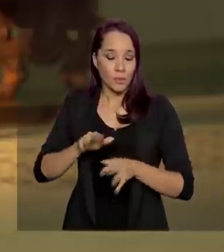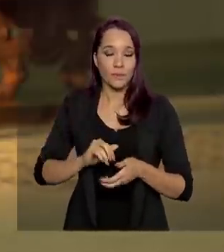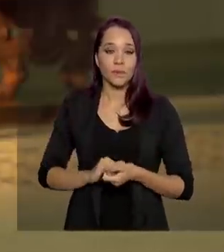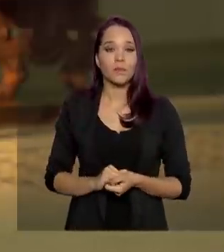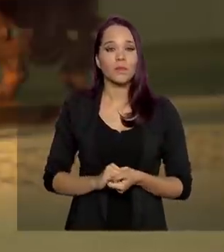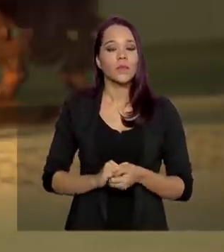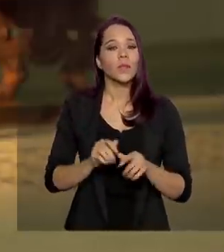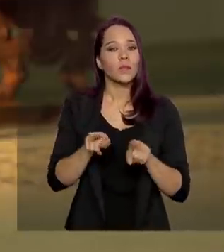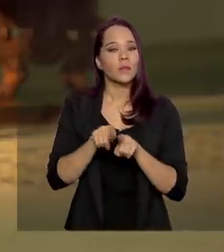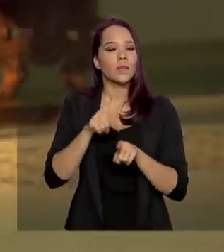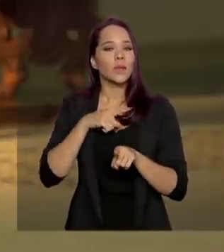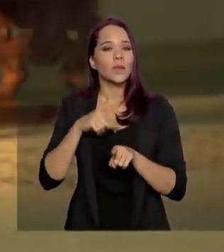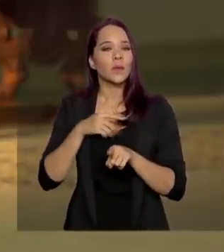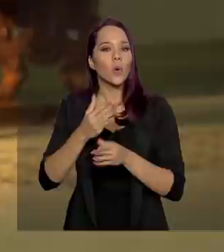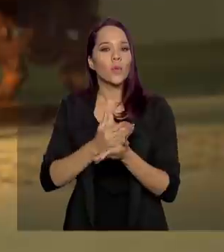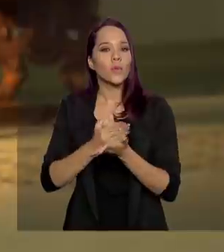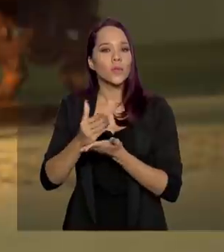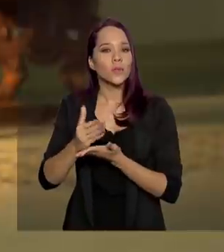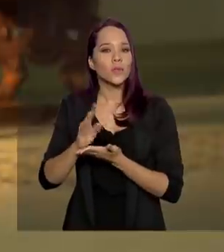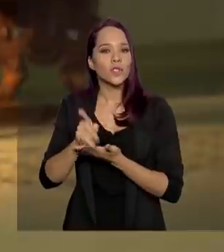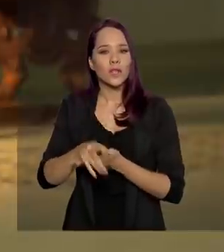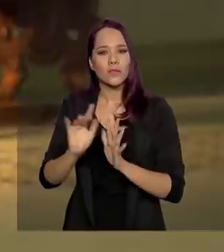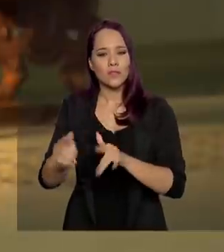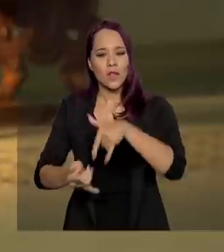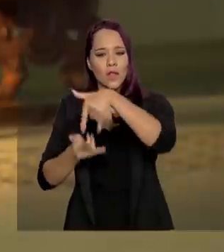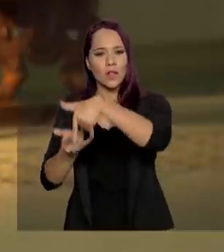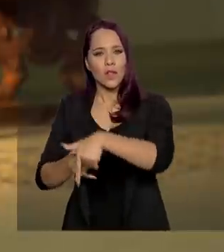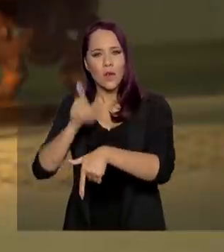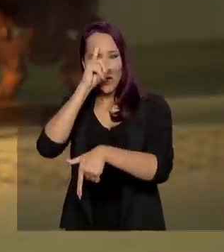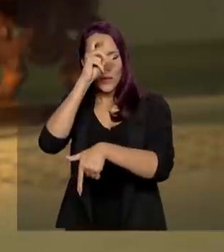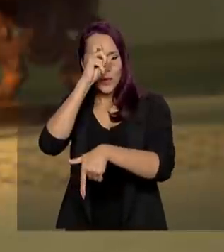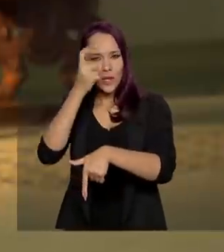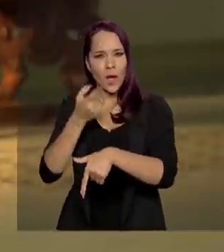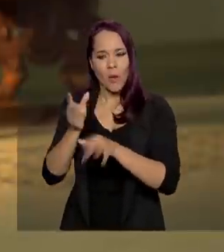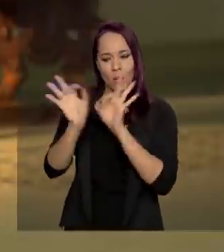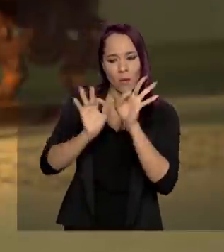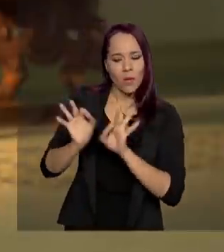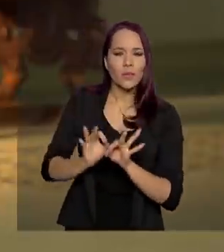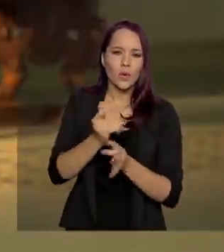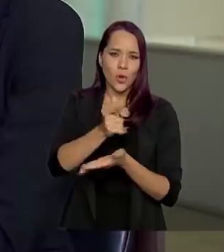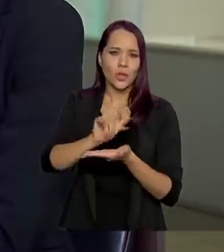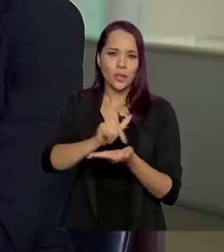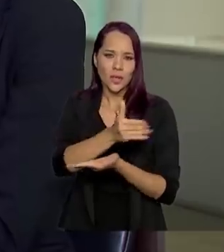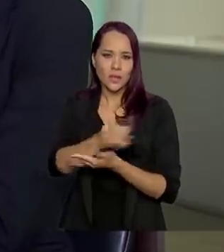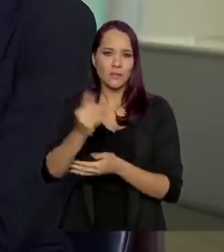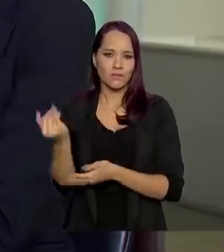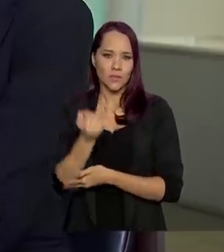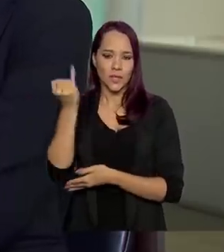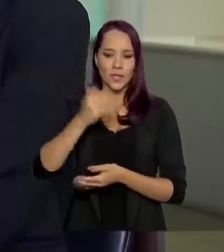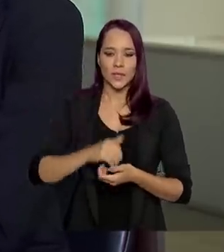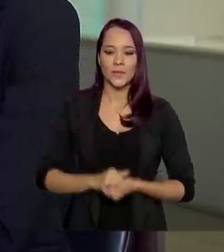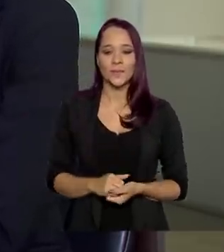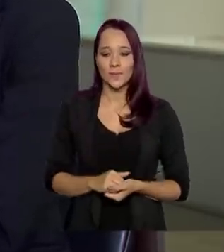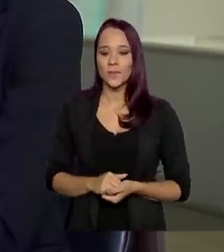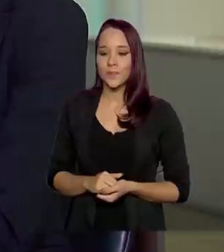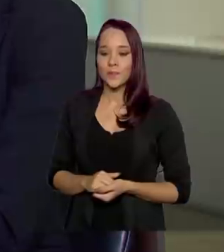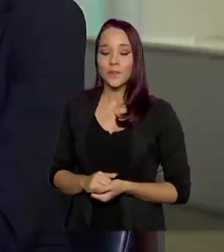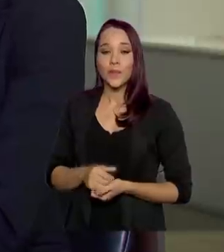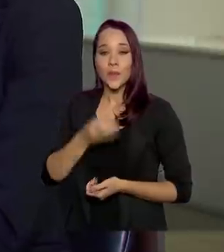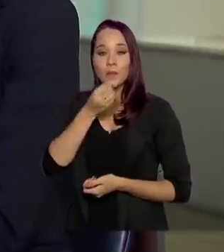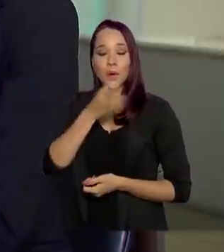Além disso, também habilitamos diferentes leitos em hospitais e outras ações importantes. Bom, secretário,